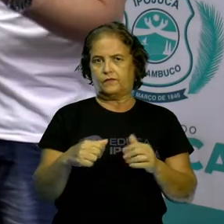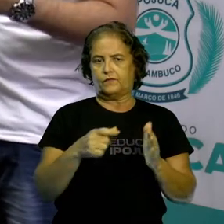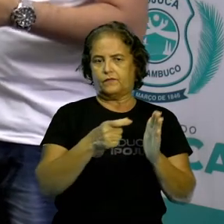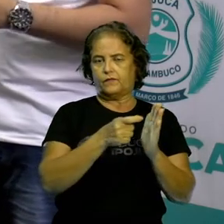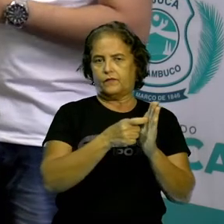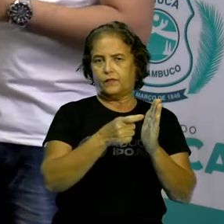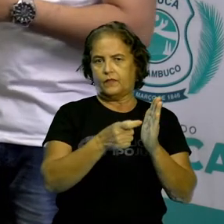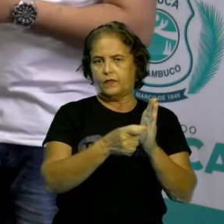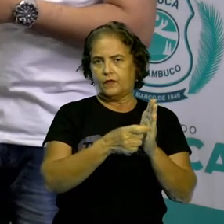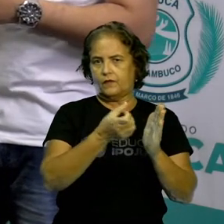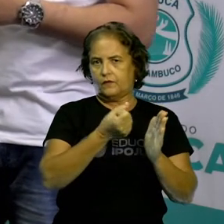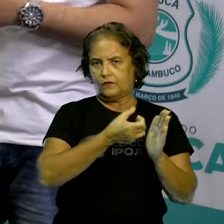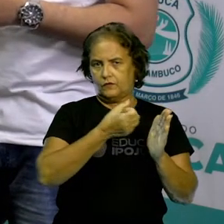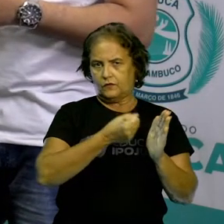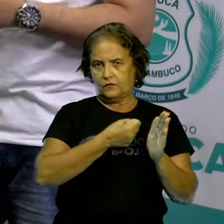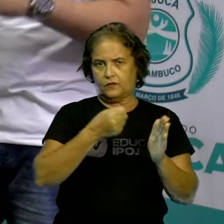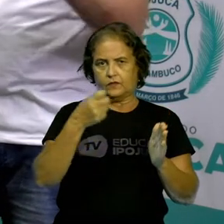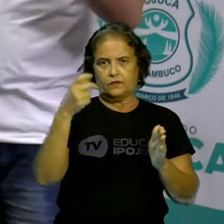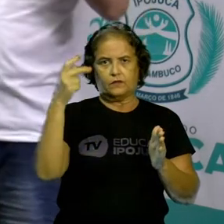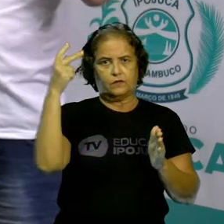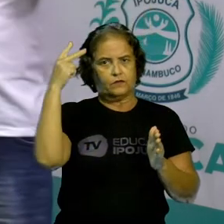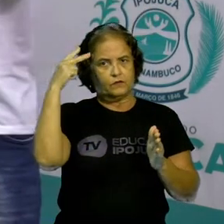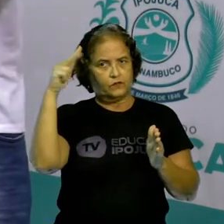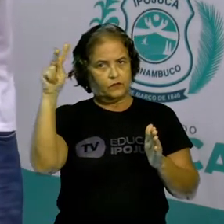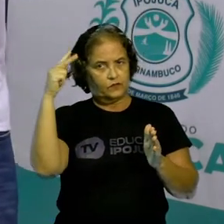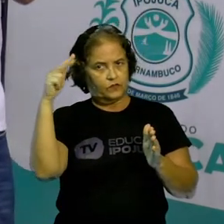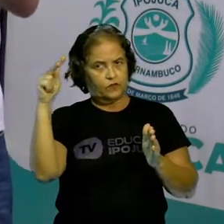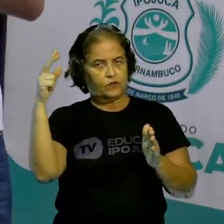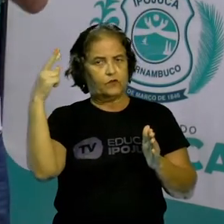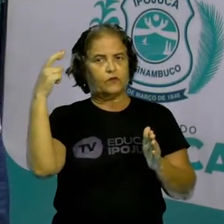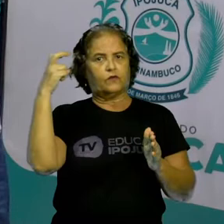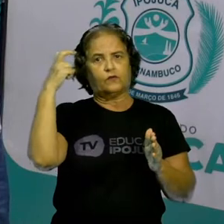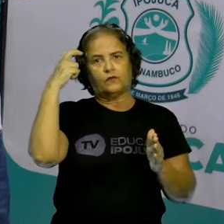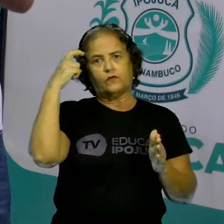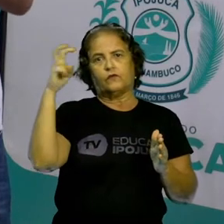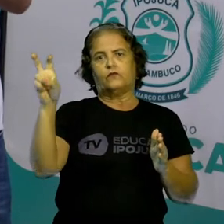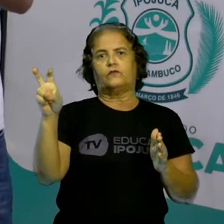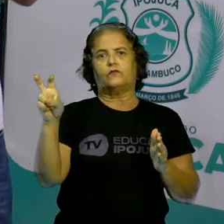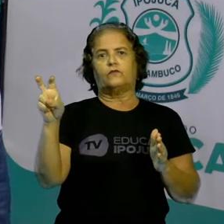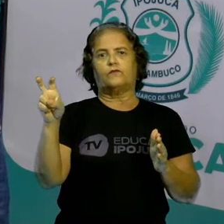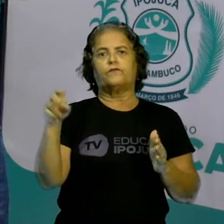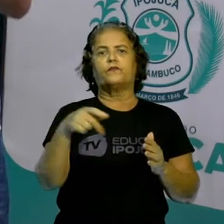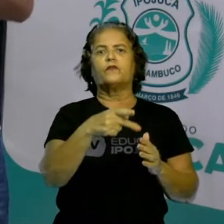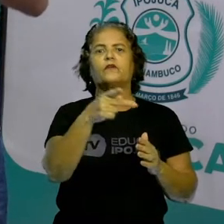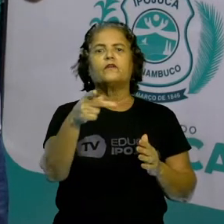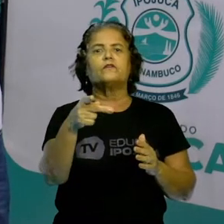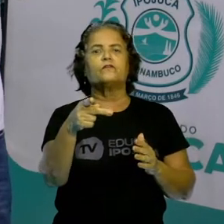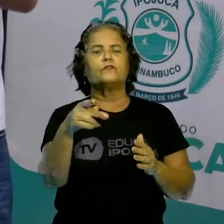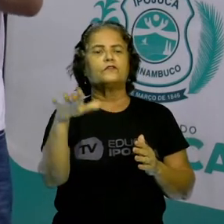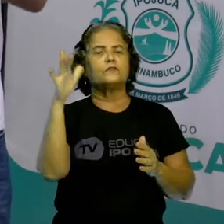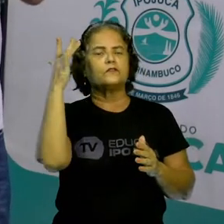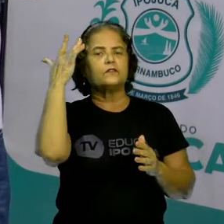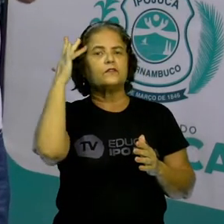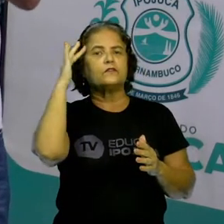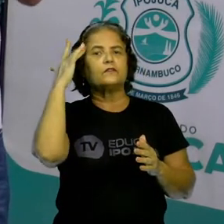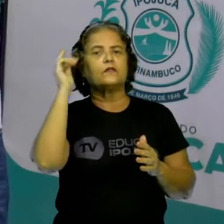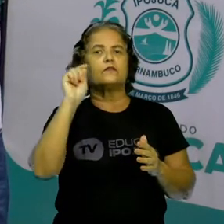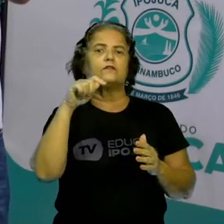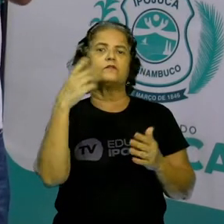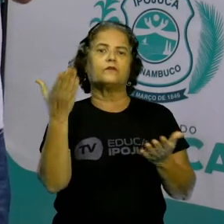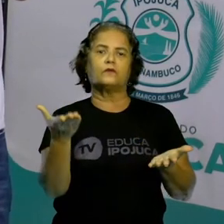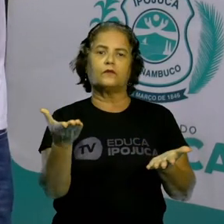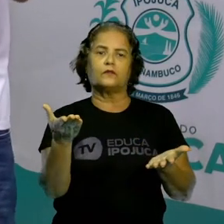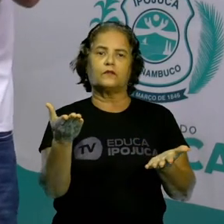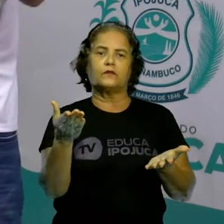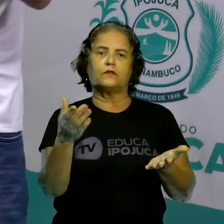histórico e cultural. E vocês? O que é que vocês acham que é patrimônio histórico